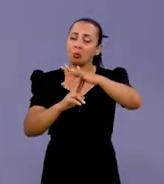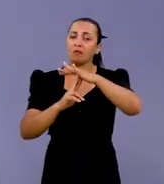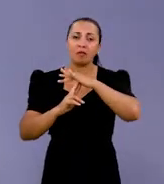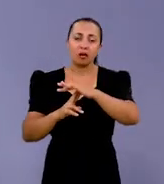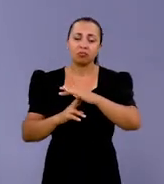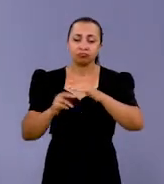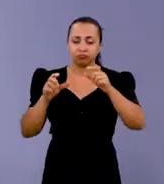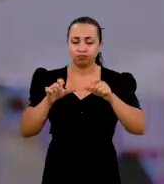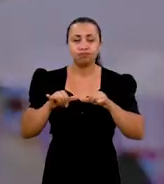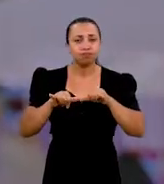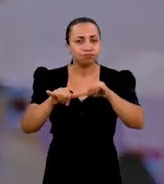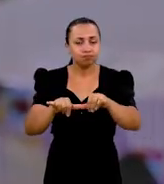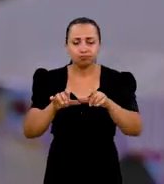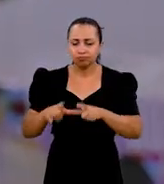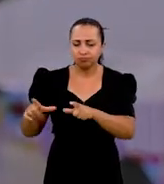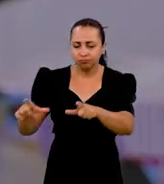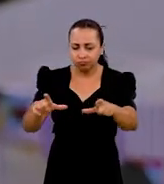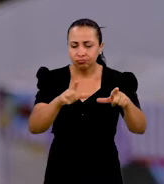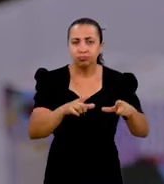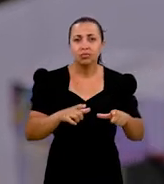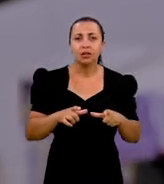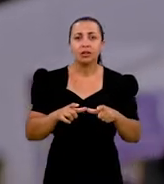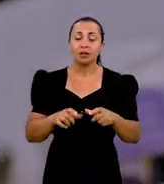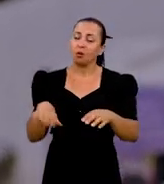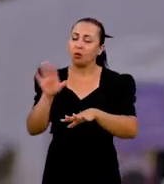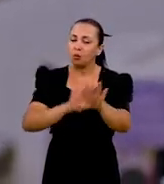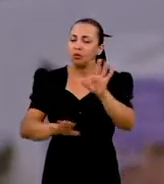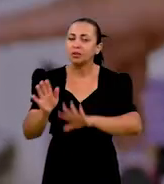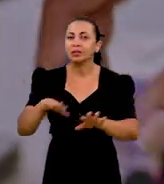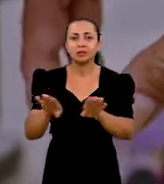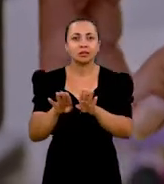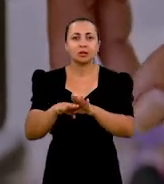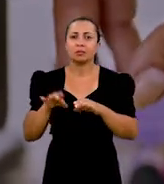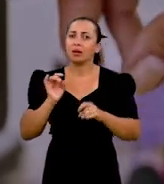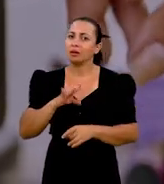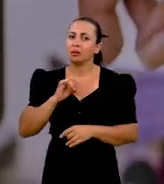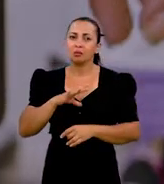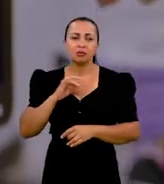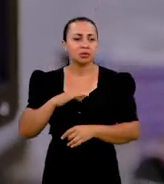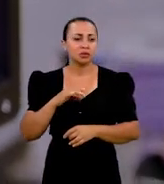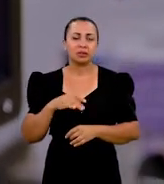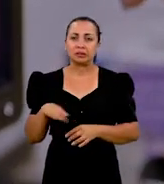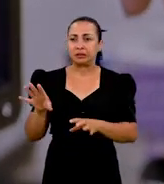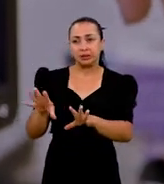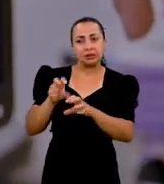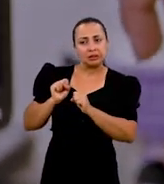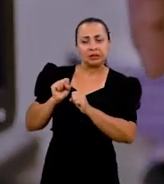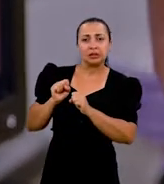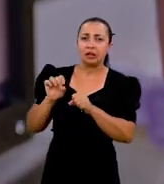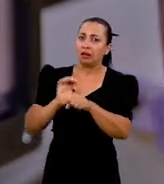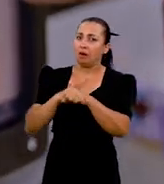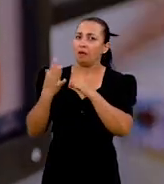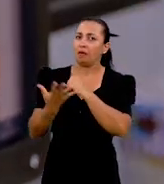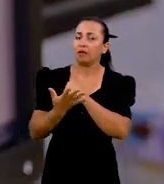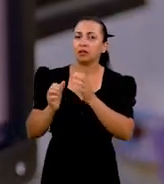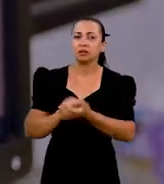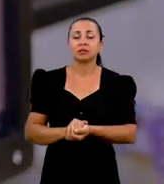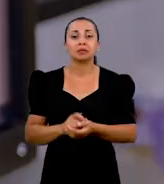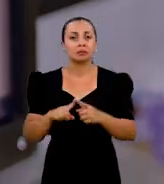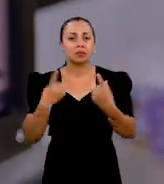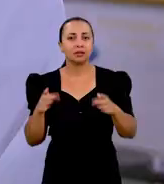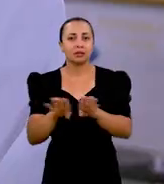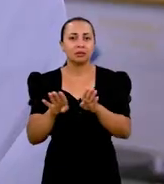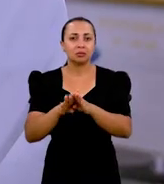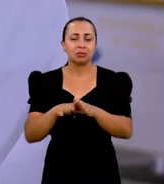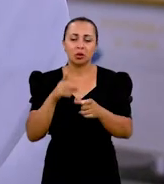negócio, da sua barraca, da sua compra, o cuidado e também o medo de um contágio ou de um novo contágio. Mas